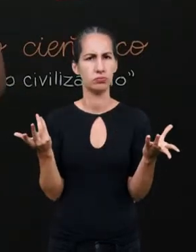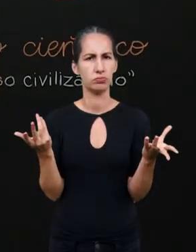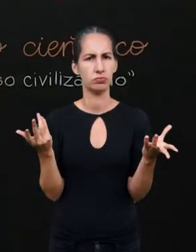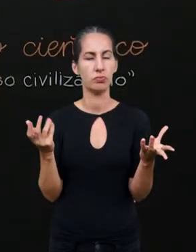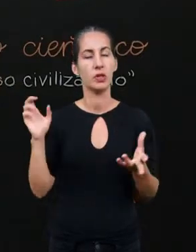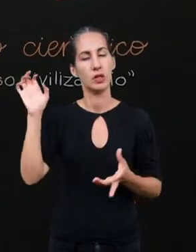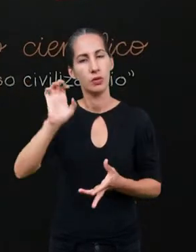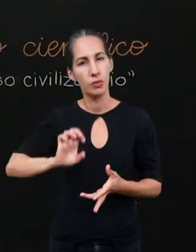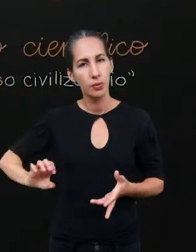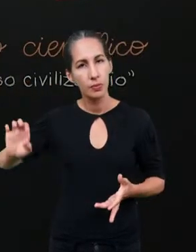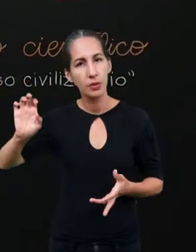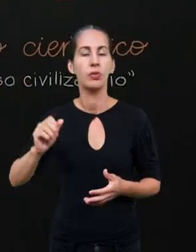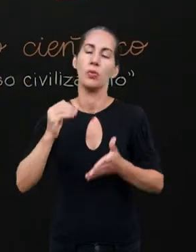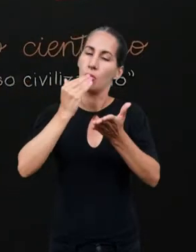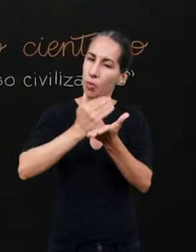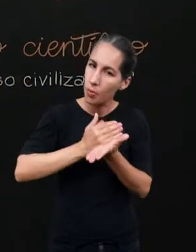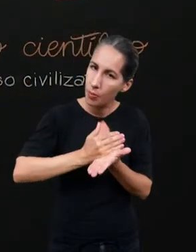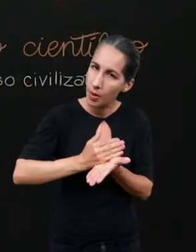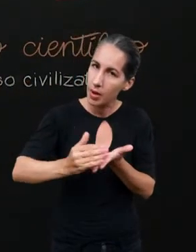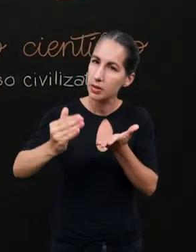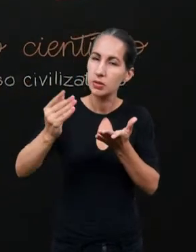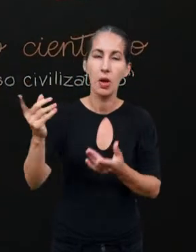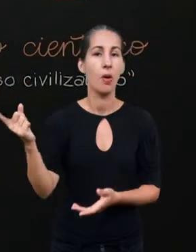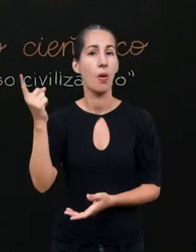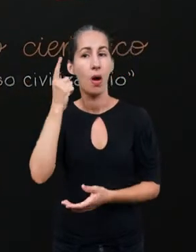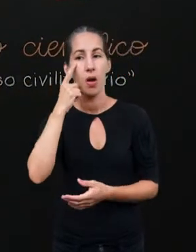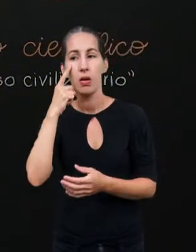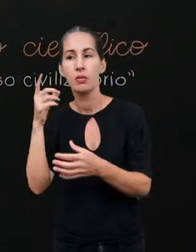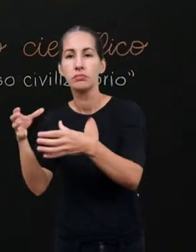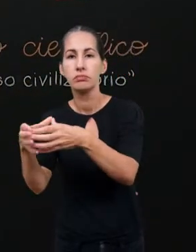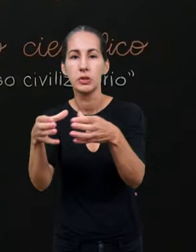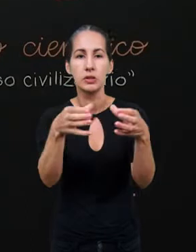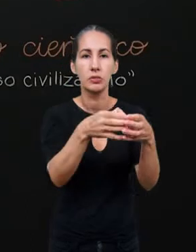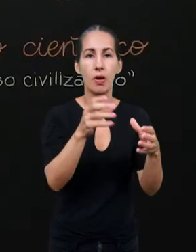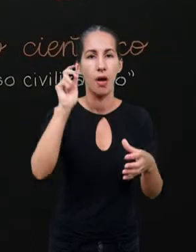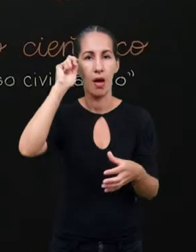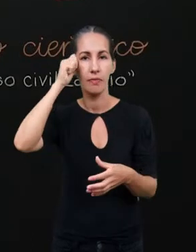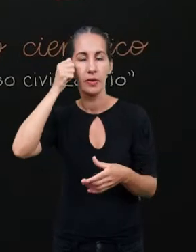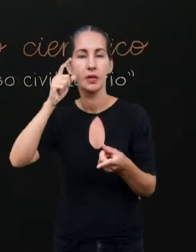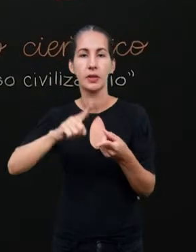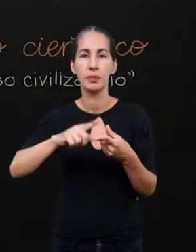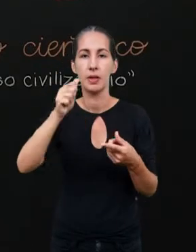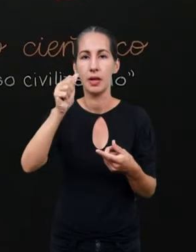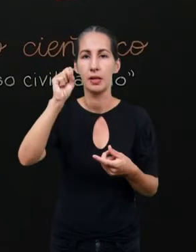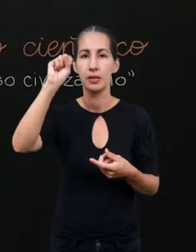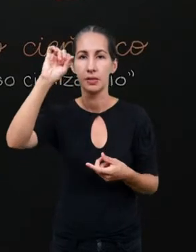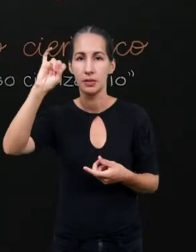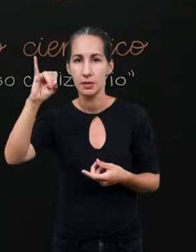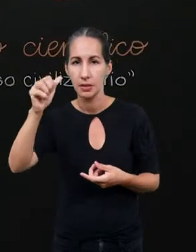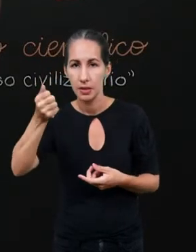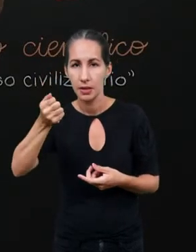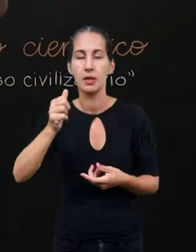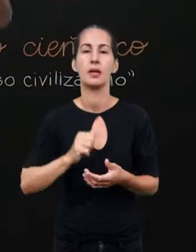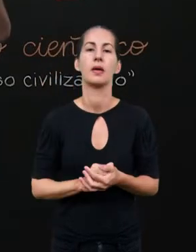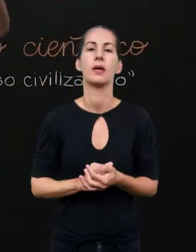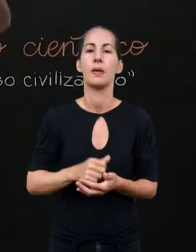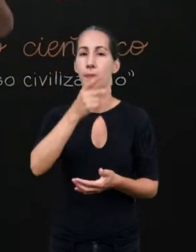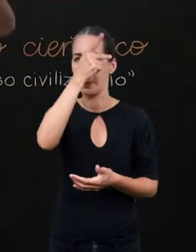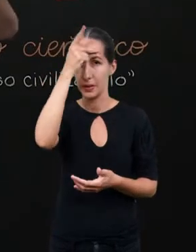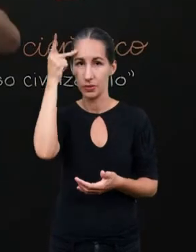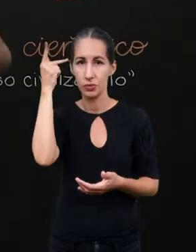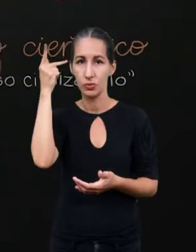Os europeus começam a enxergar os povos da África e da Ásia como povos